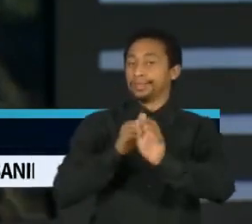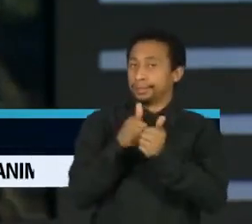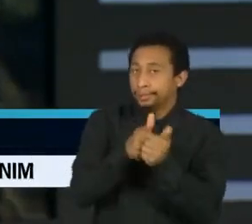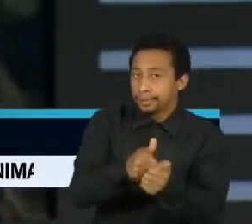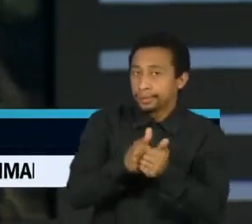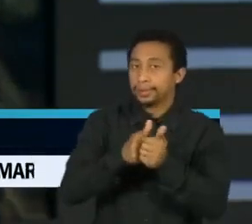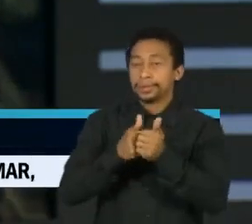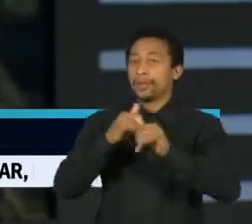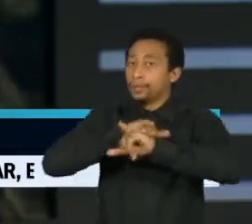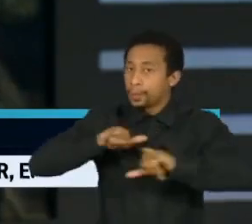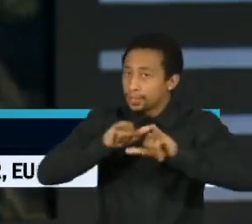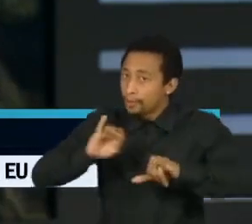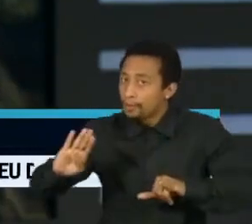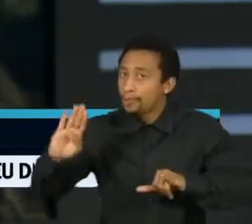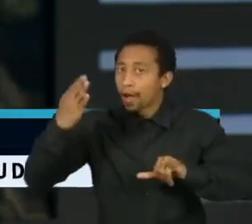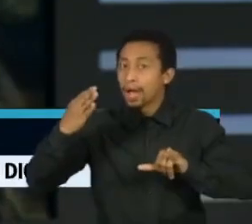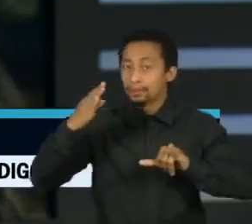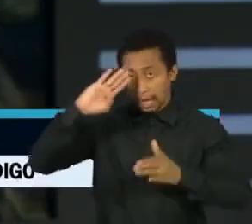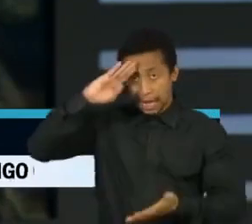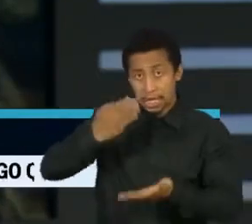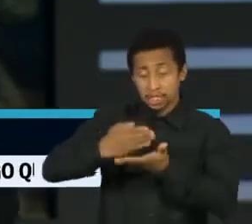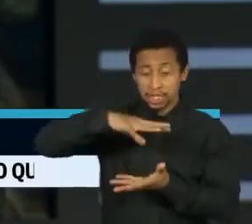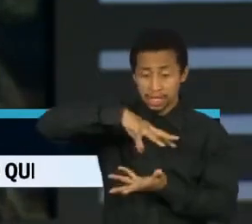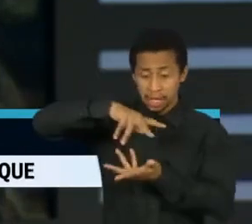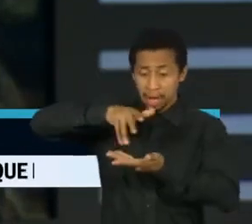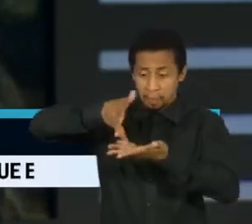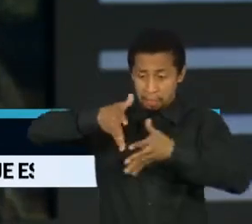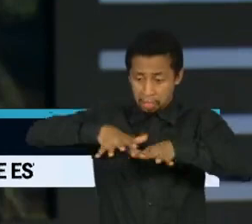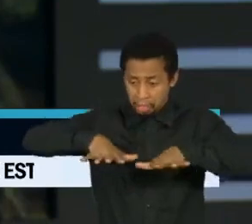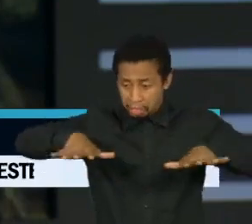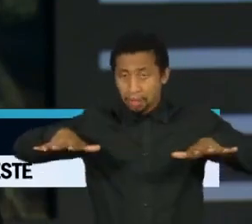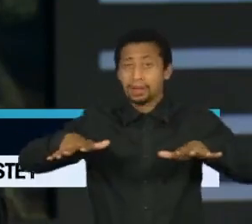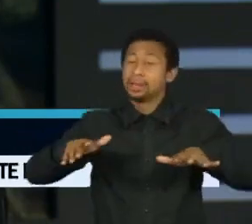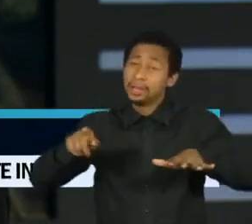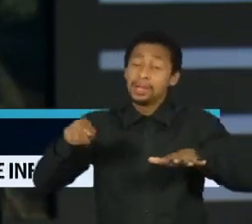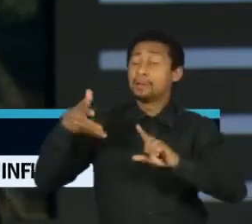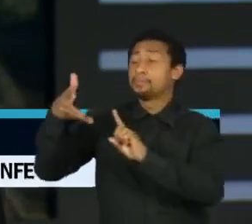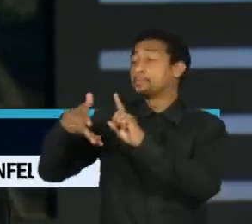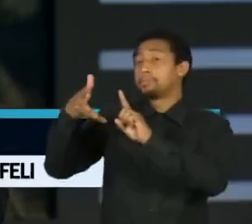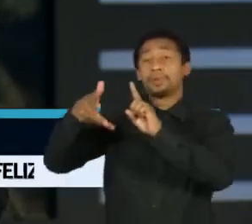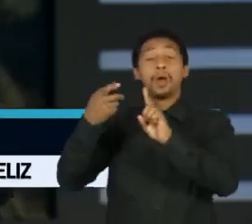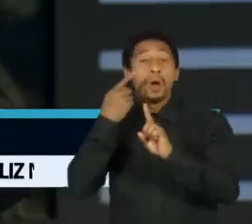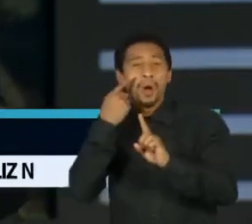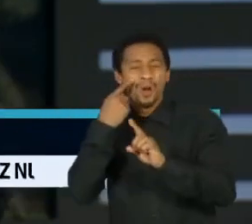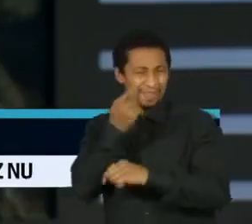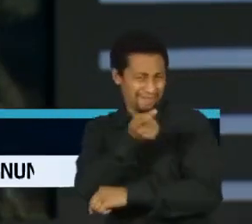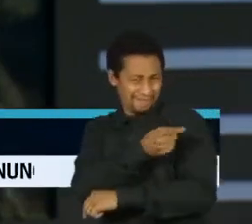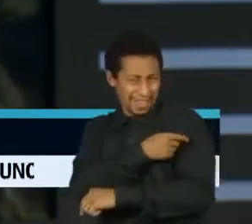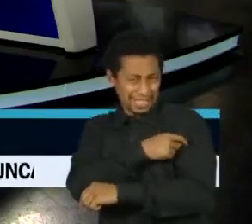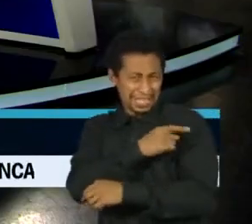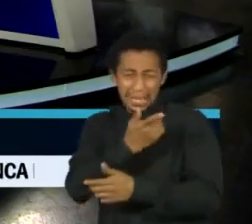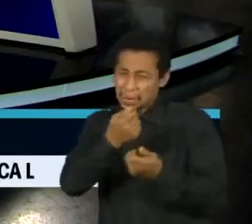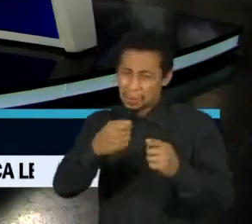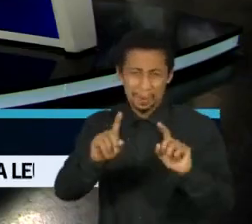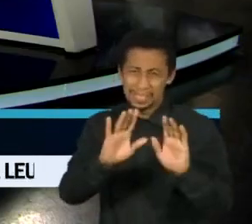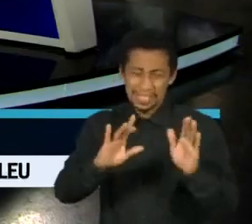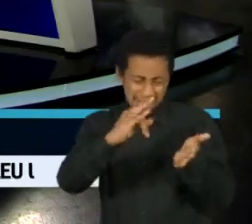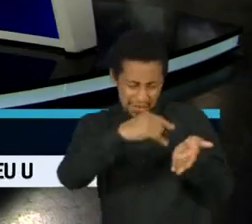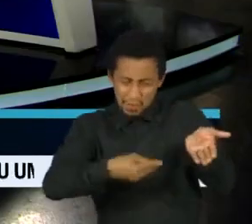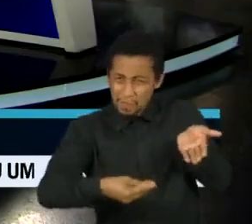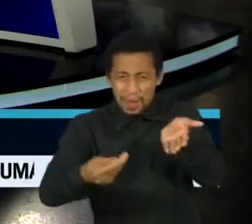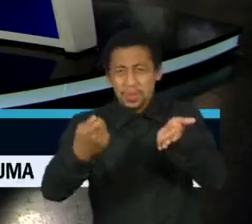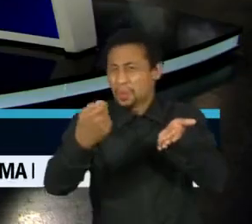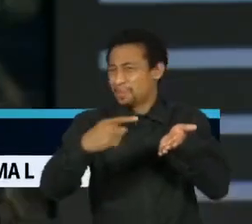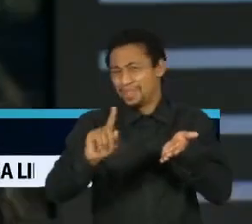terraplanistas, eles fazem o quê? Ele faz essa pataquada de falar que não precisa, que isso é um atentado contra a liberdade.